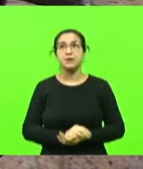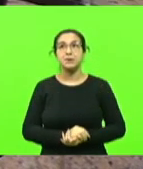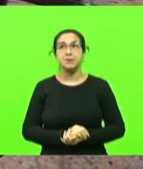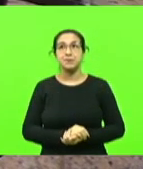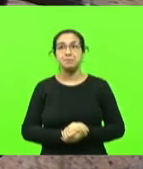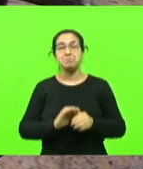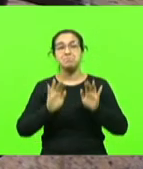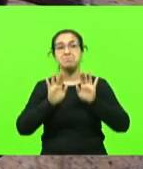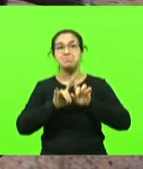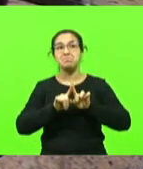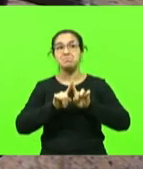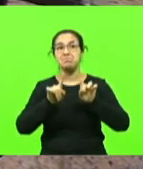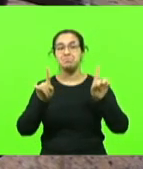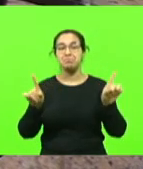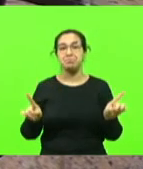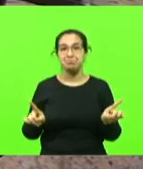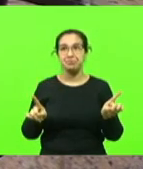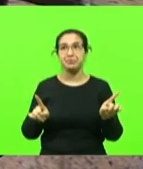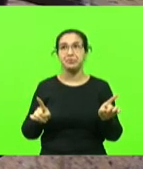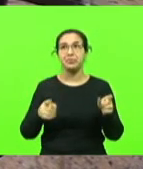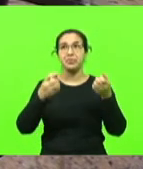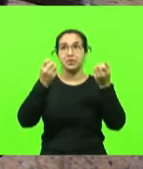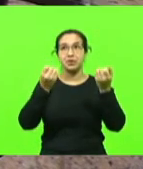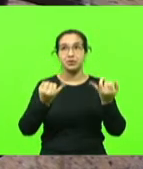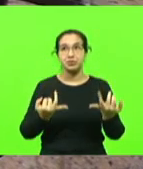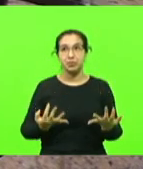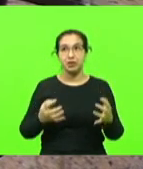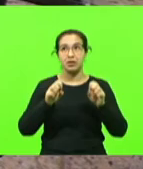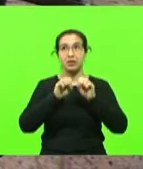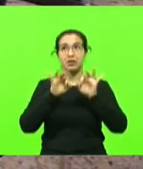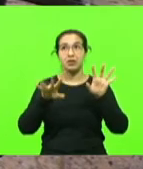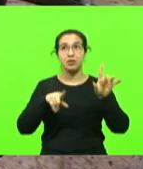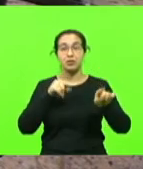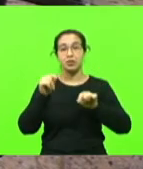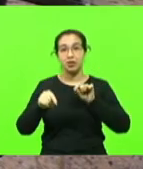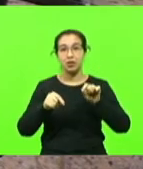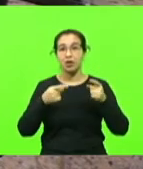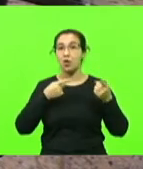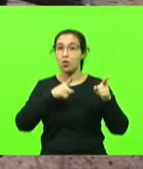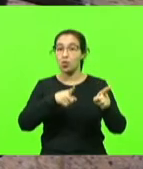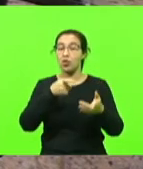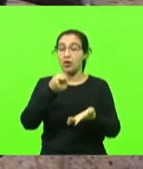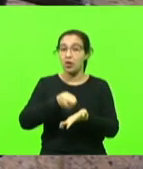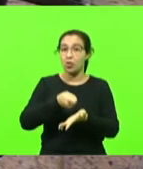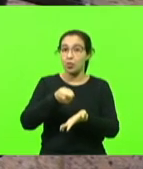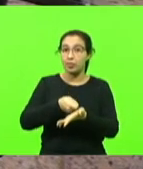mas, quero deixar bem claro aqui, sou contrário à obrigatoriedade,